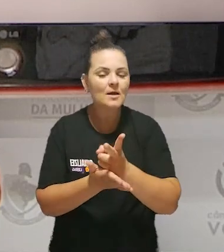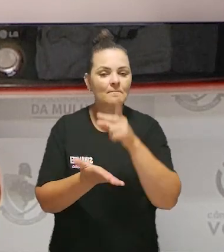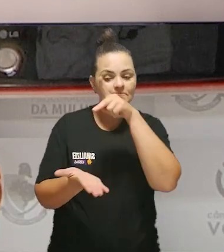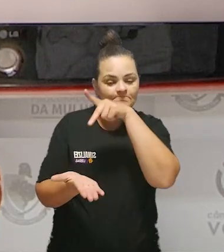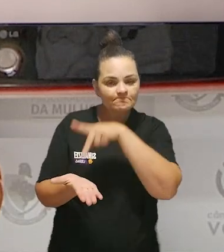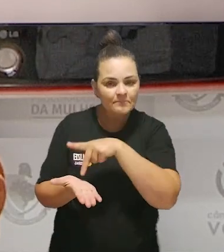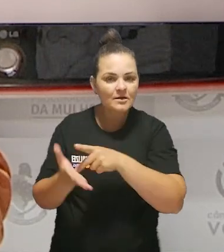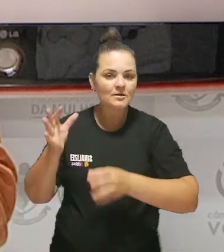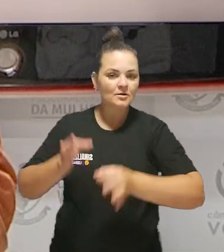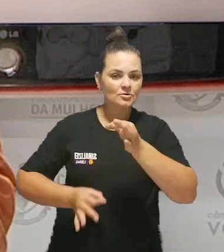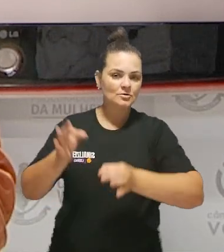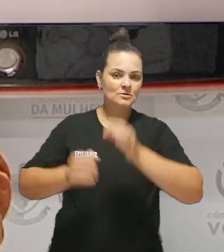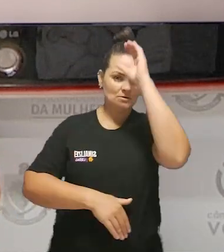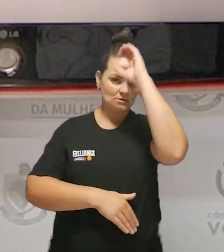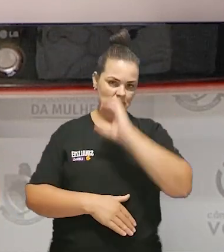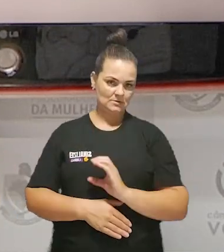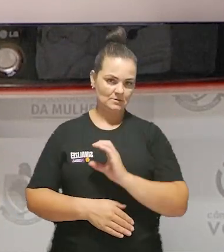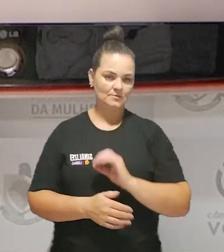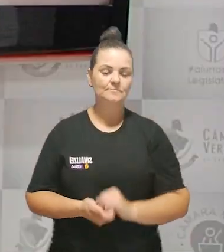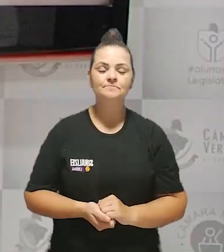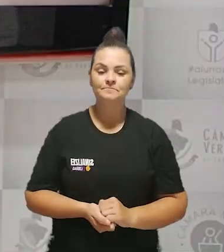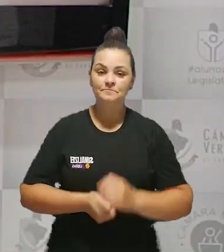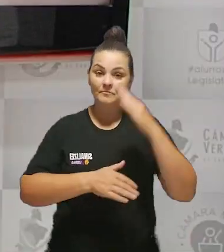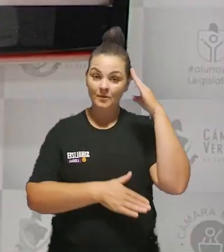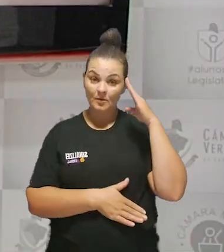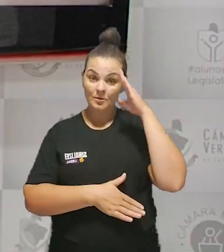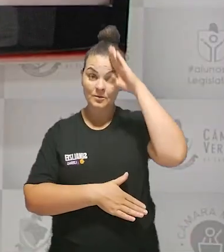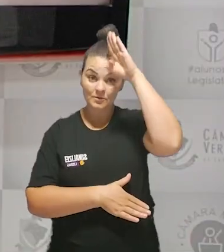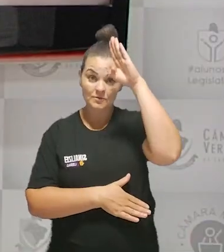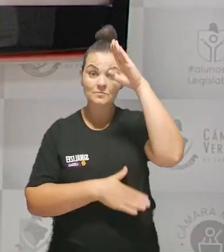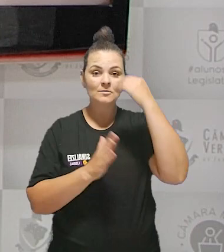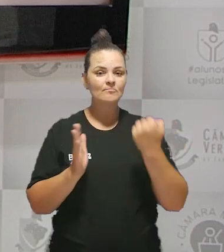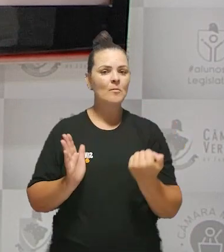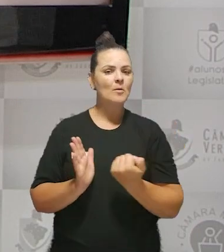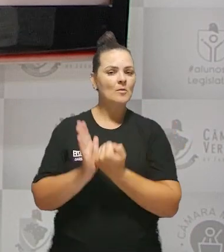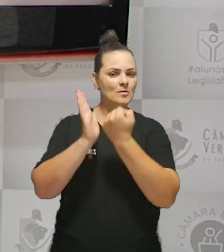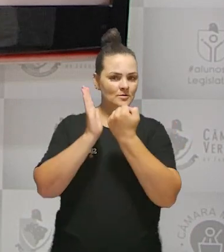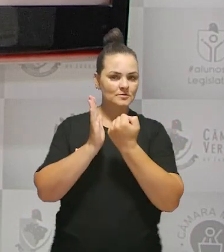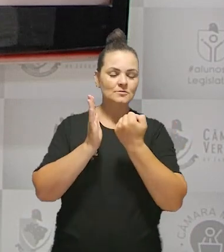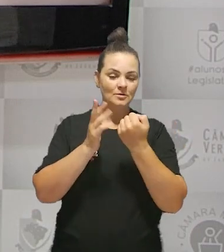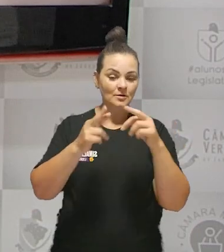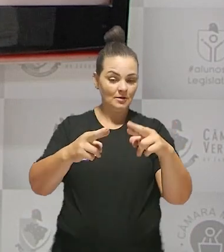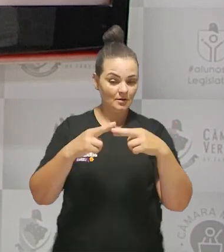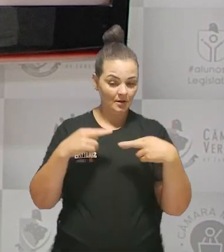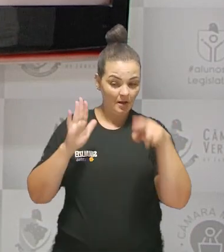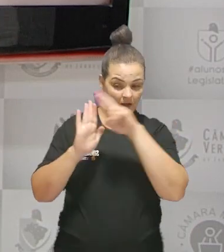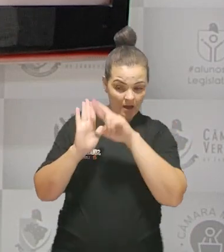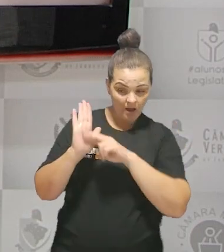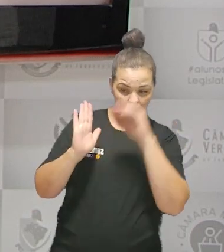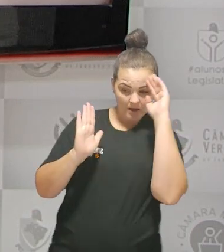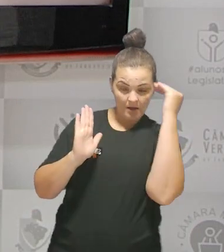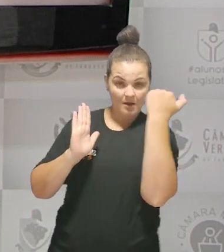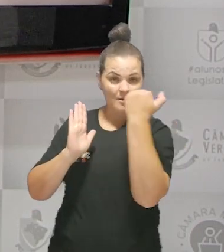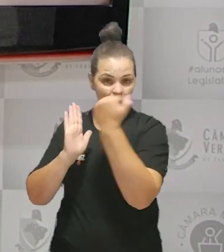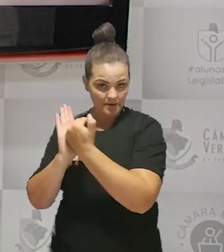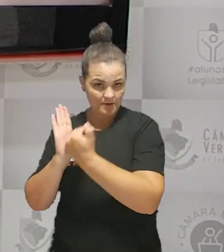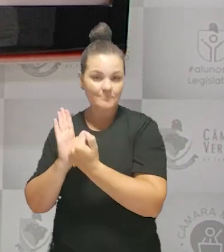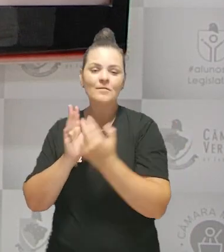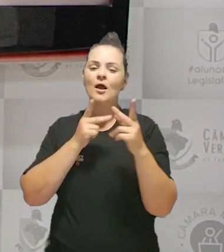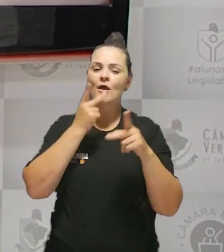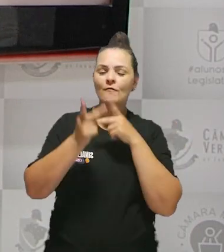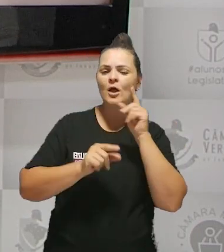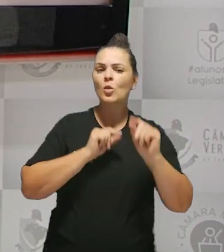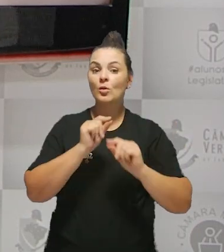a garantia da justiça e da cidadania. Um dos principais pontos destacados no requerimento é o desafio